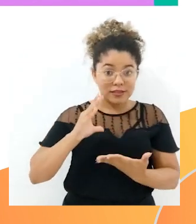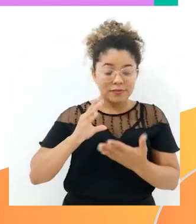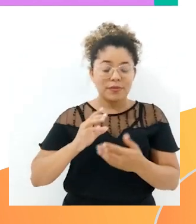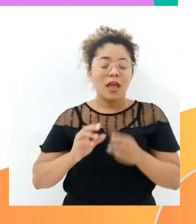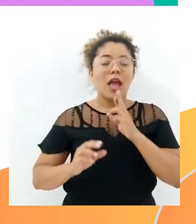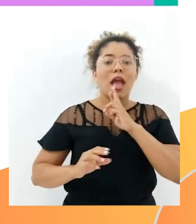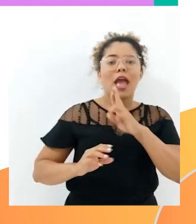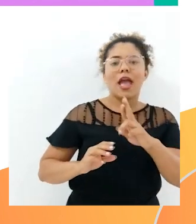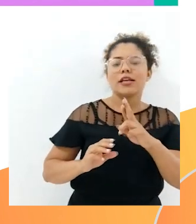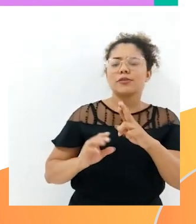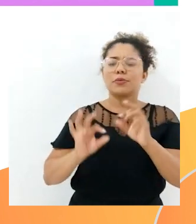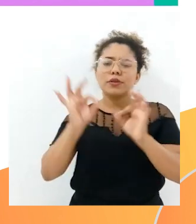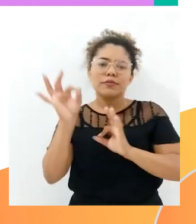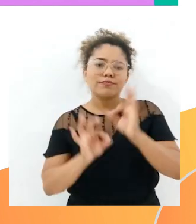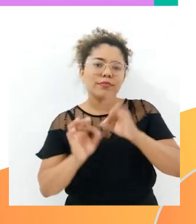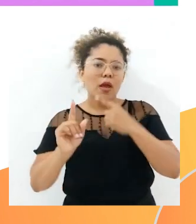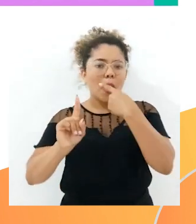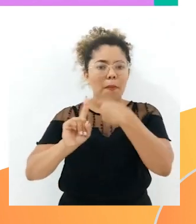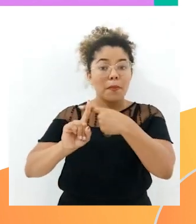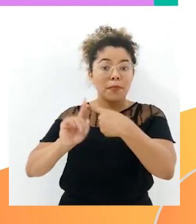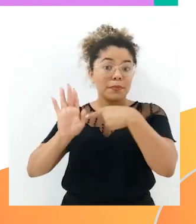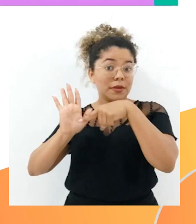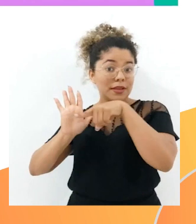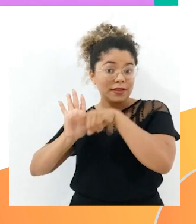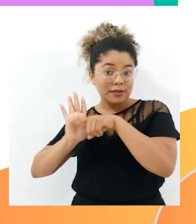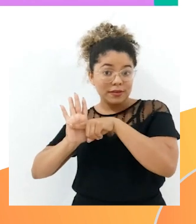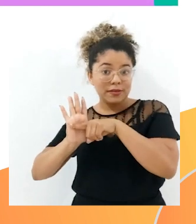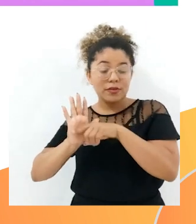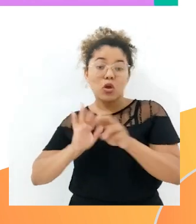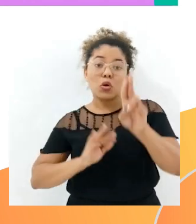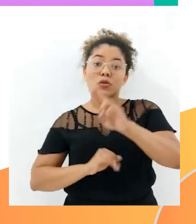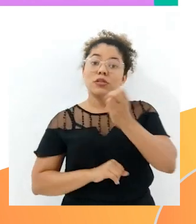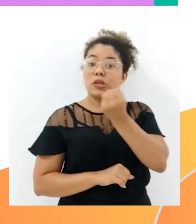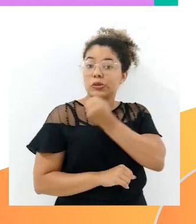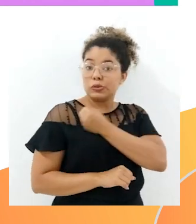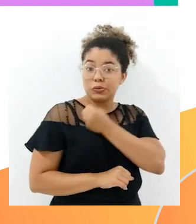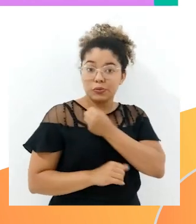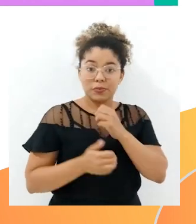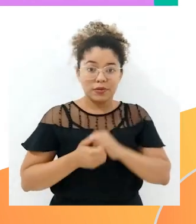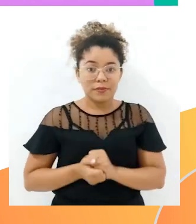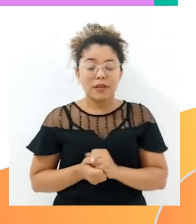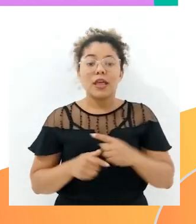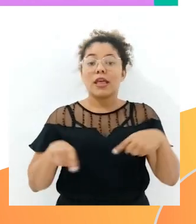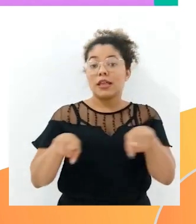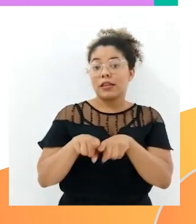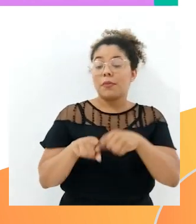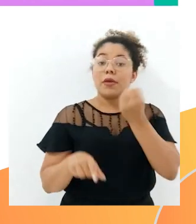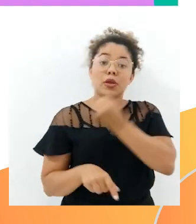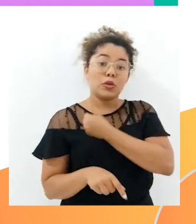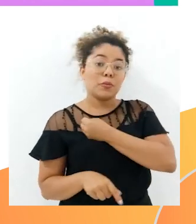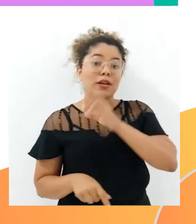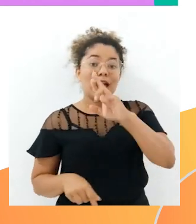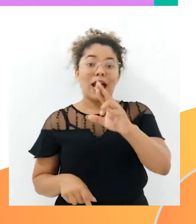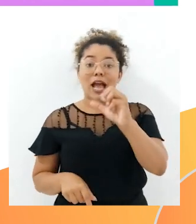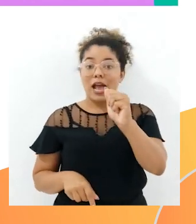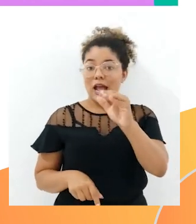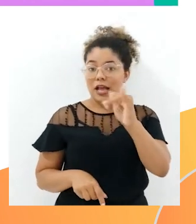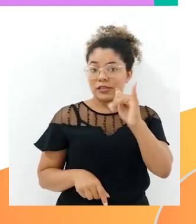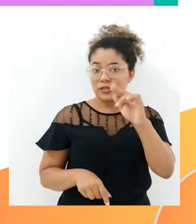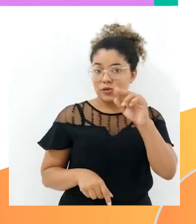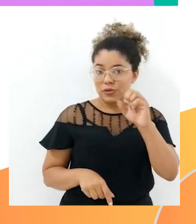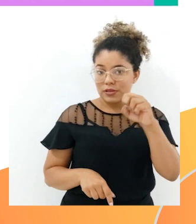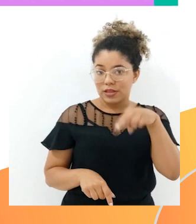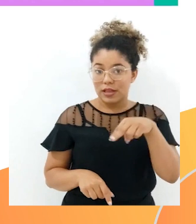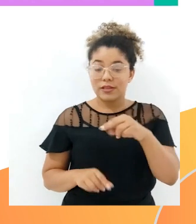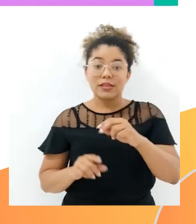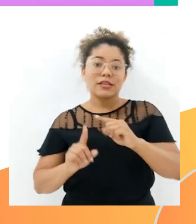resolver e elaborar problemas de adição e subtração com números naturais e com números racionais, cuja representação